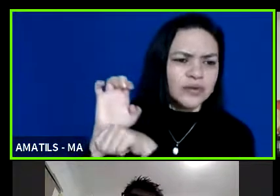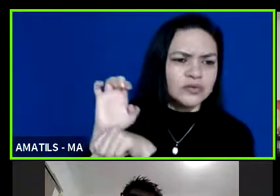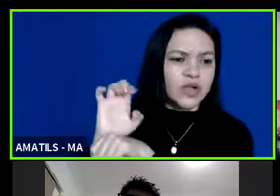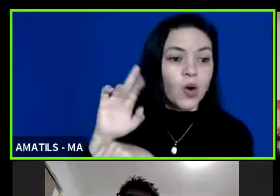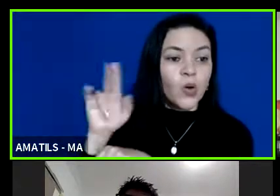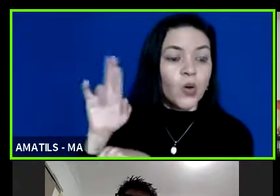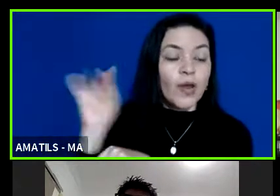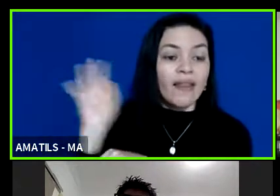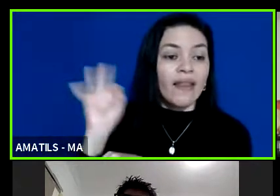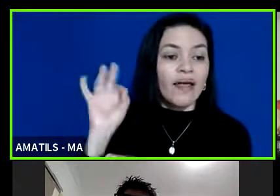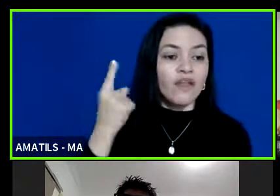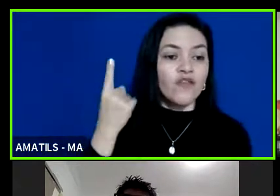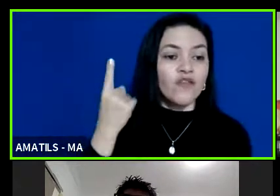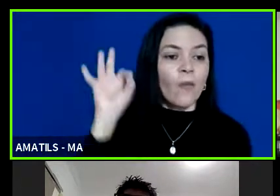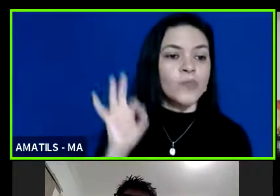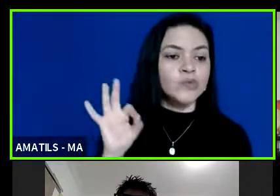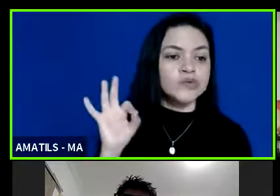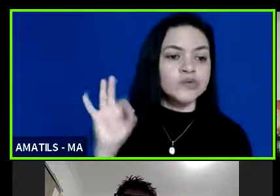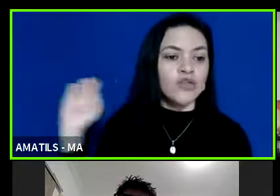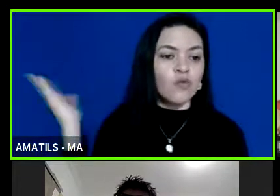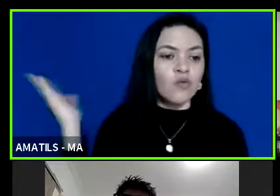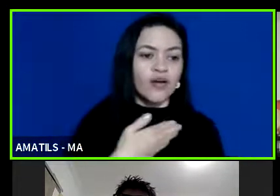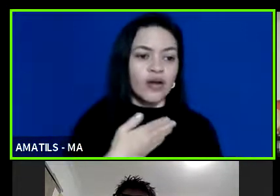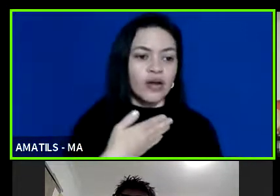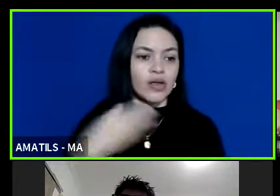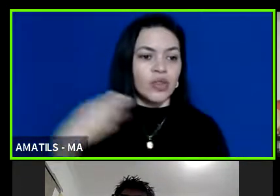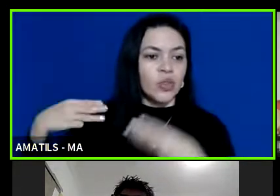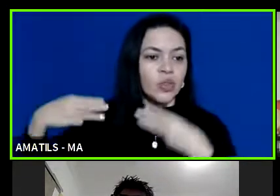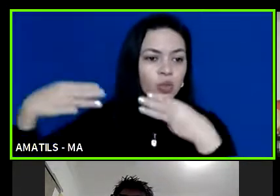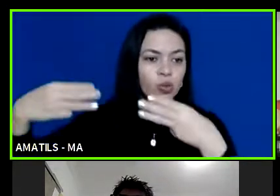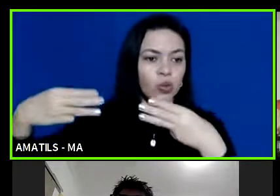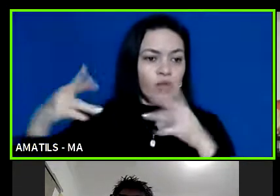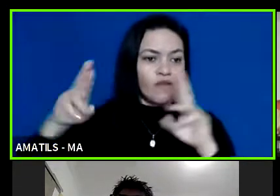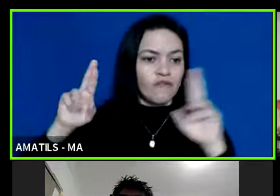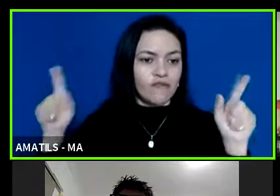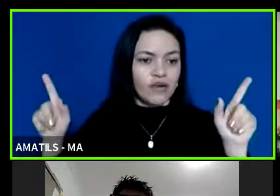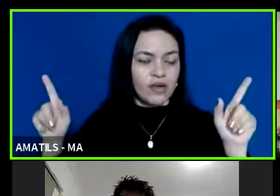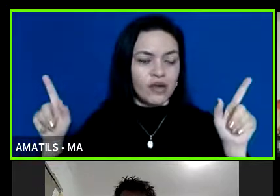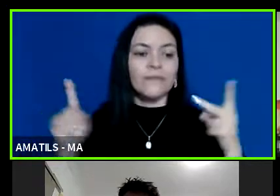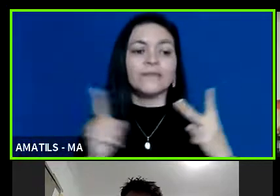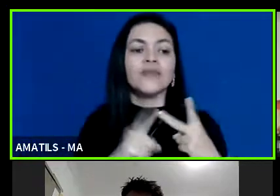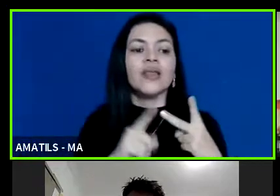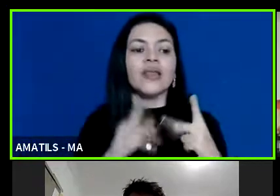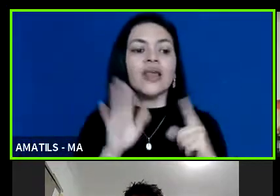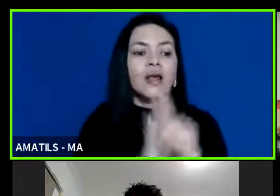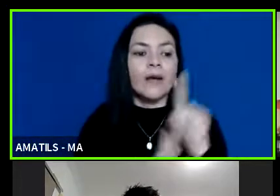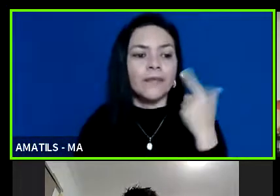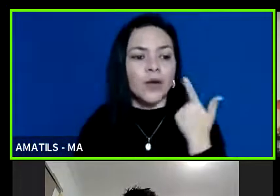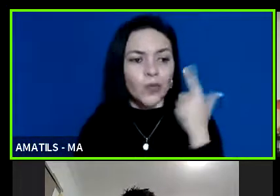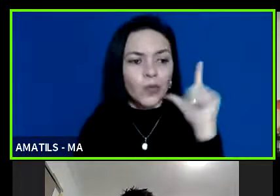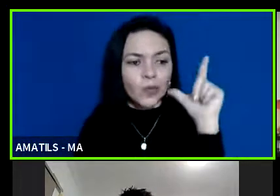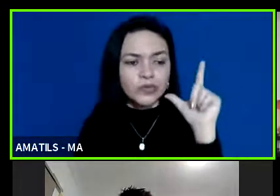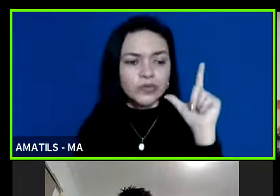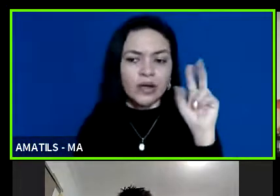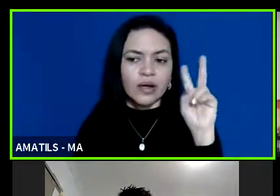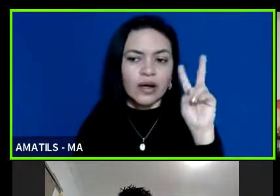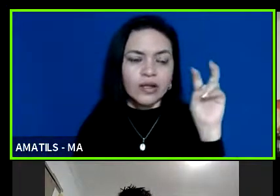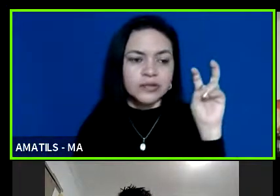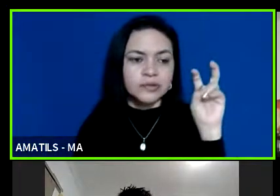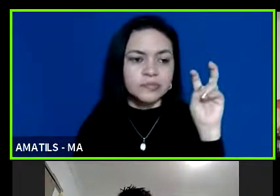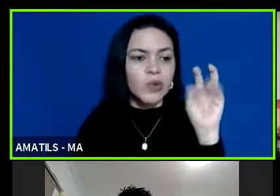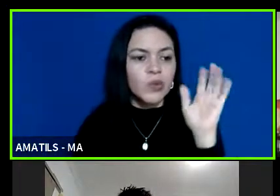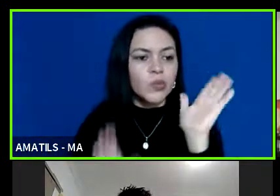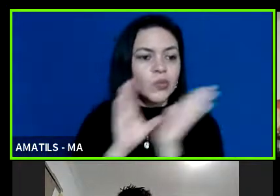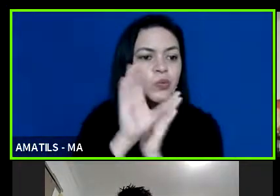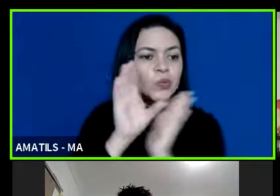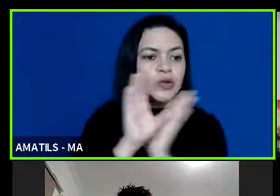% que vem diretamente do ministério são duas coisas diferentes e a outra pergunta que eu queria te fazer é a respeito do recurso dos